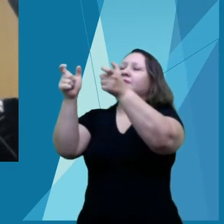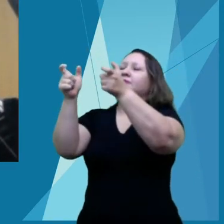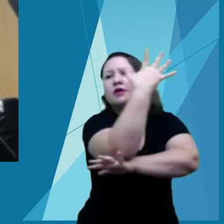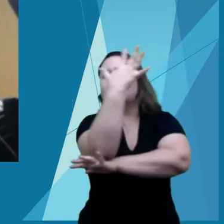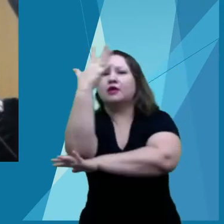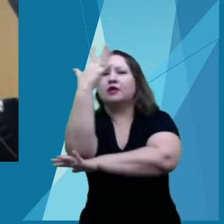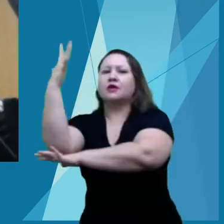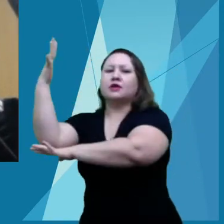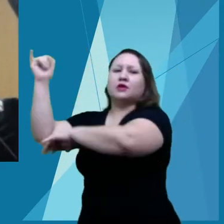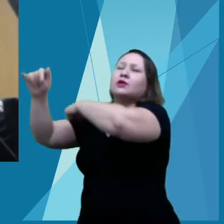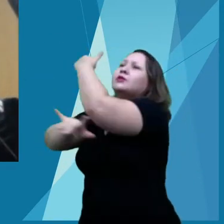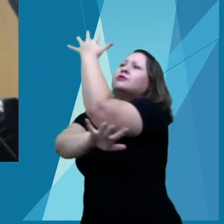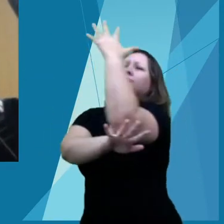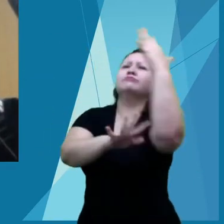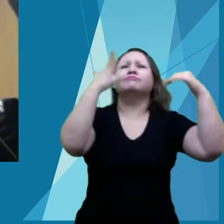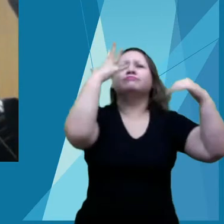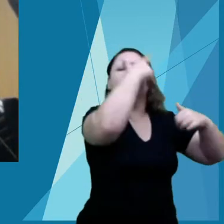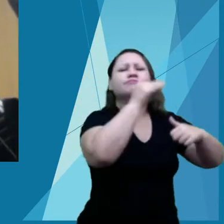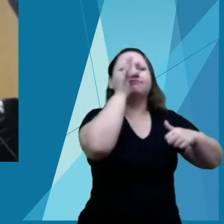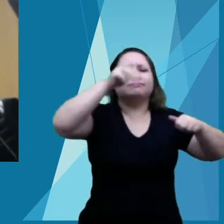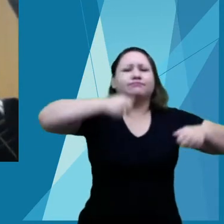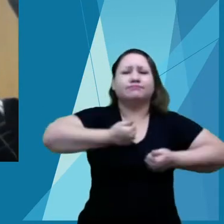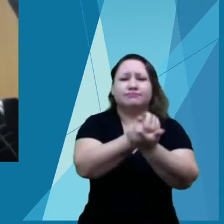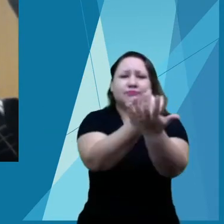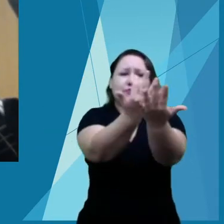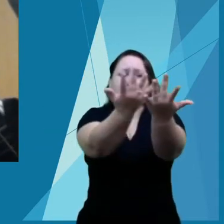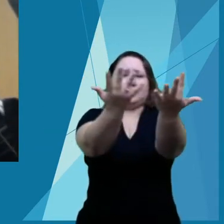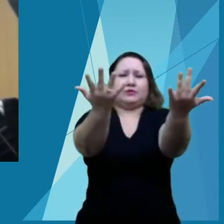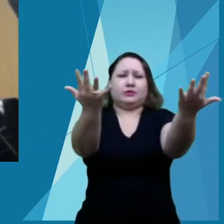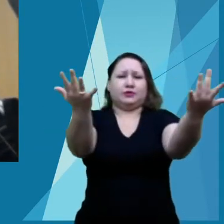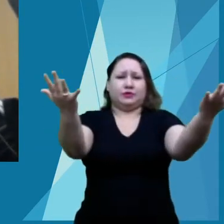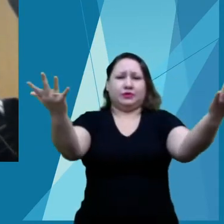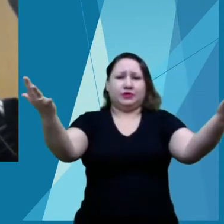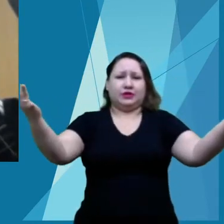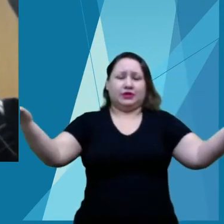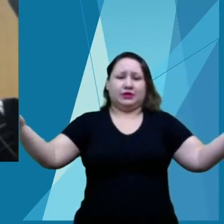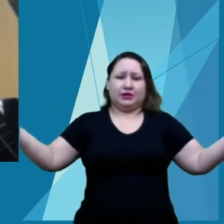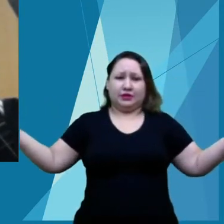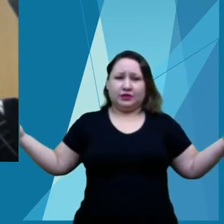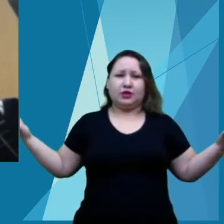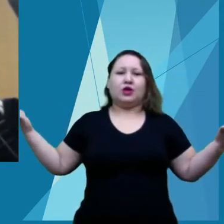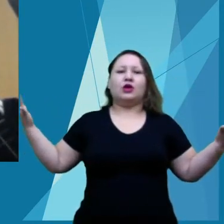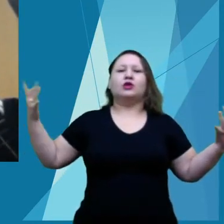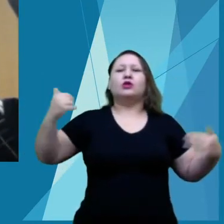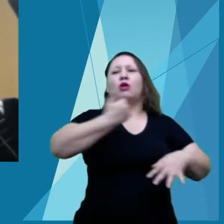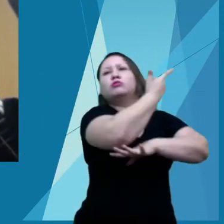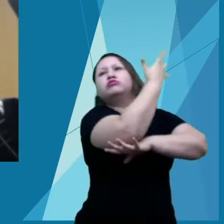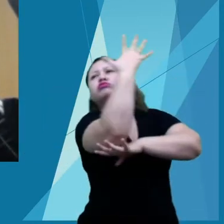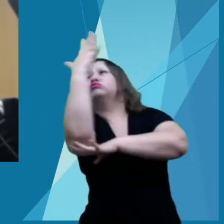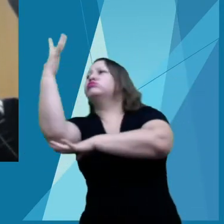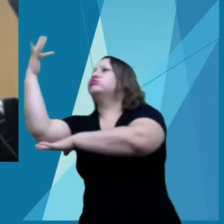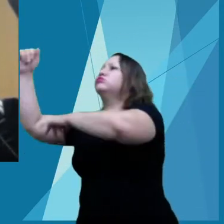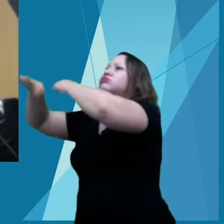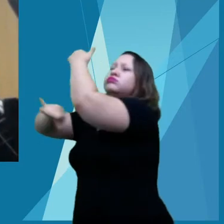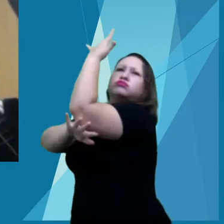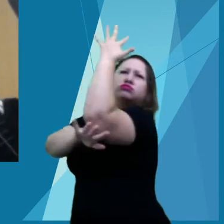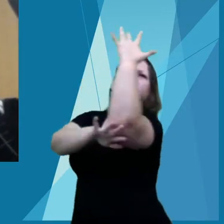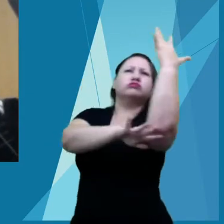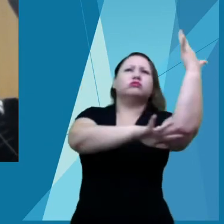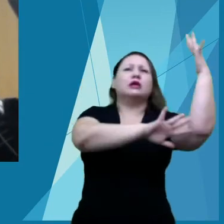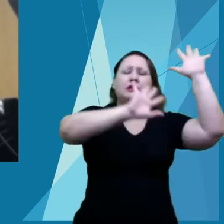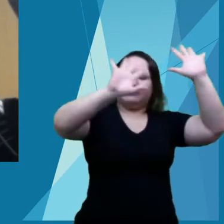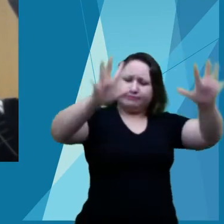nossa vida no teu seio mais amores. Ó pátria amada,